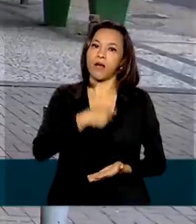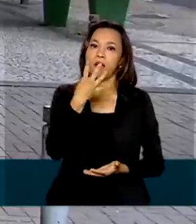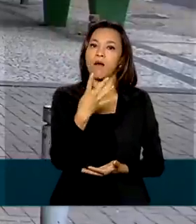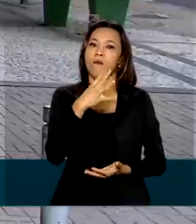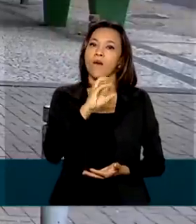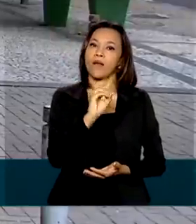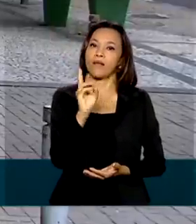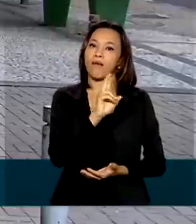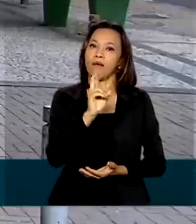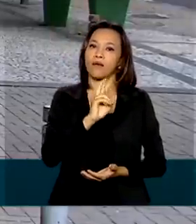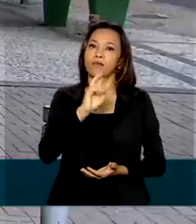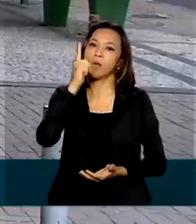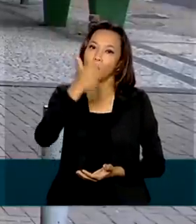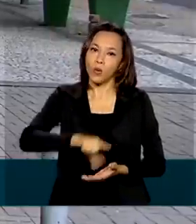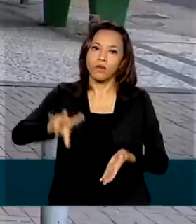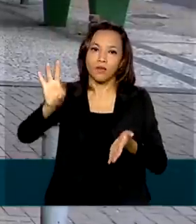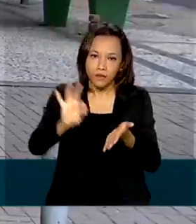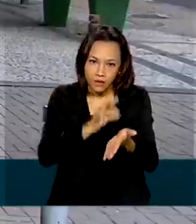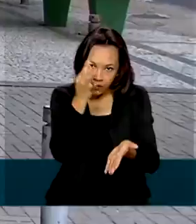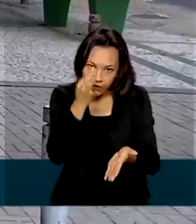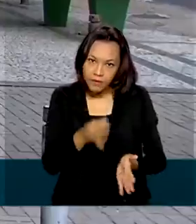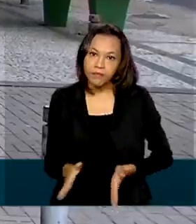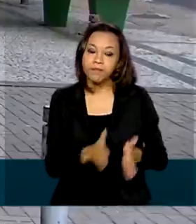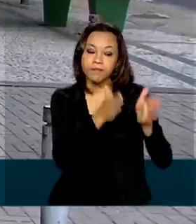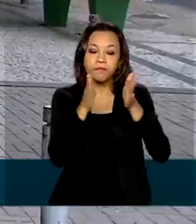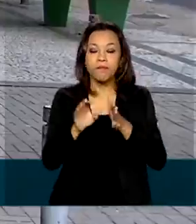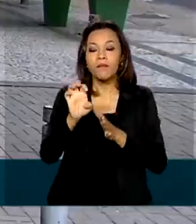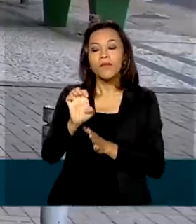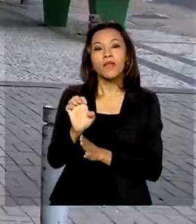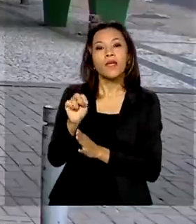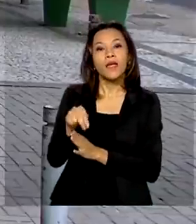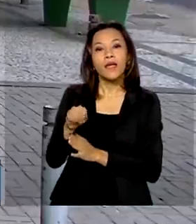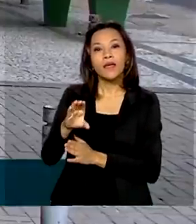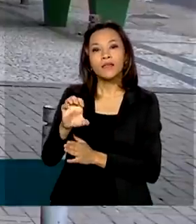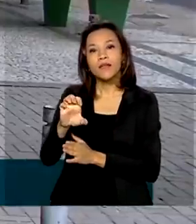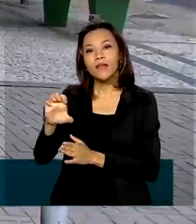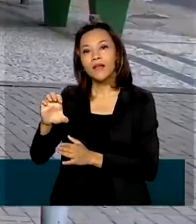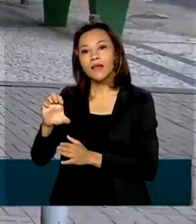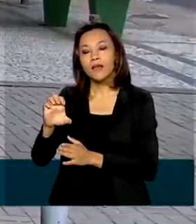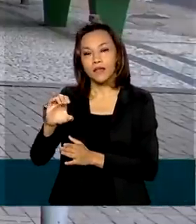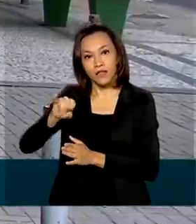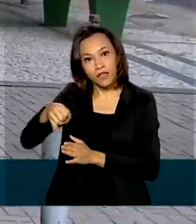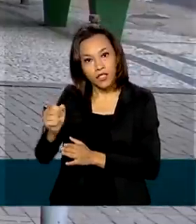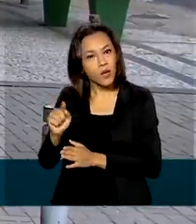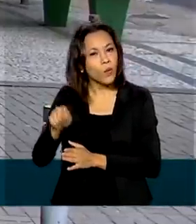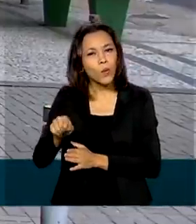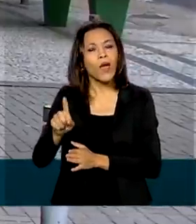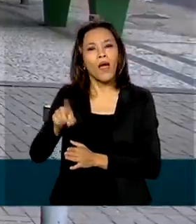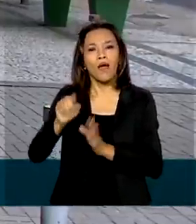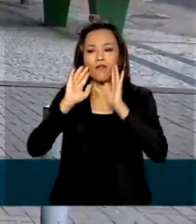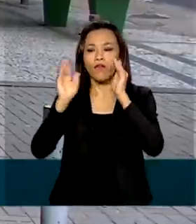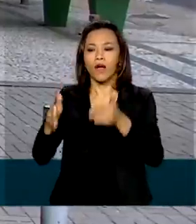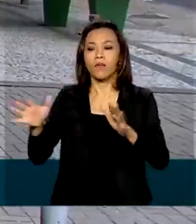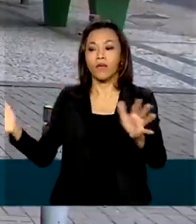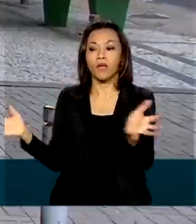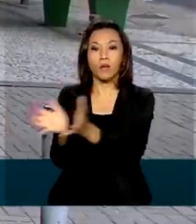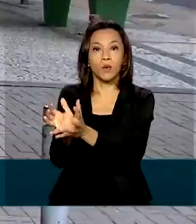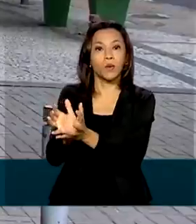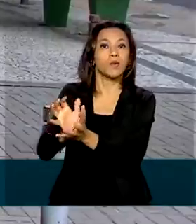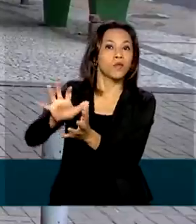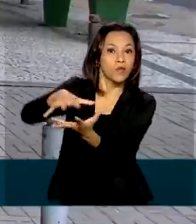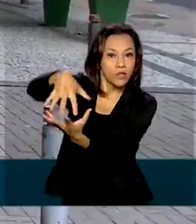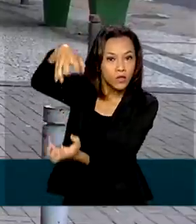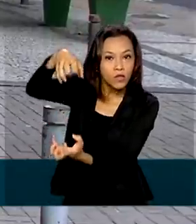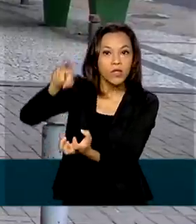se inscrever novamente. O INSEJA é voltado para jovens e adultos que não concluíram os estudos na idade regular. É